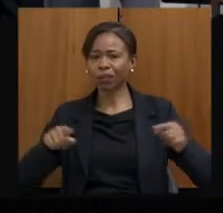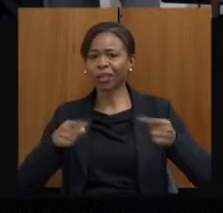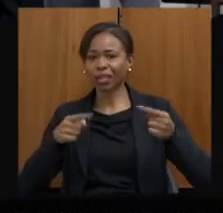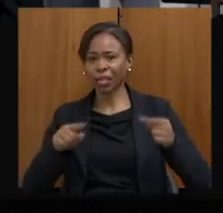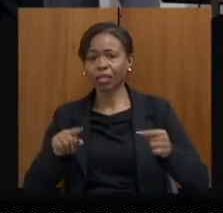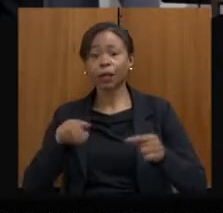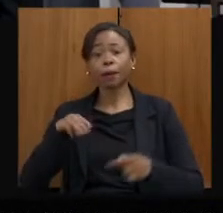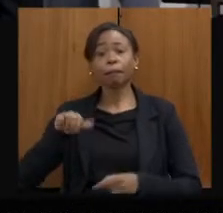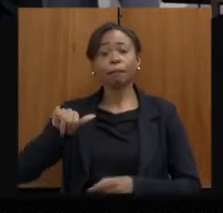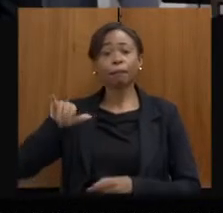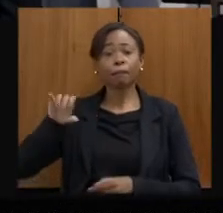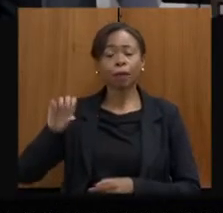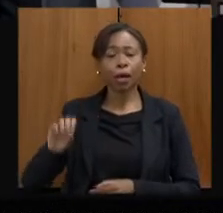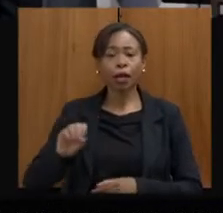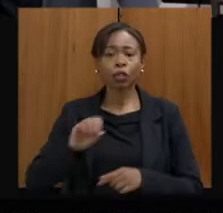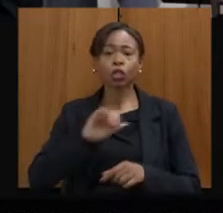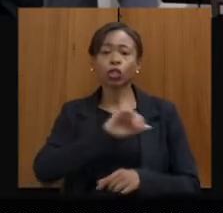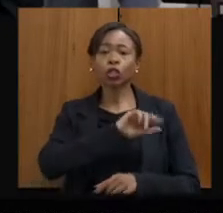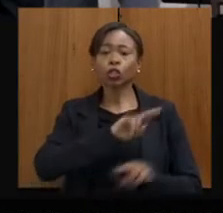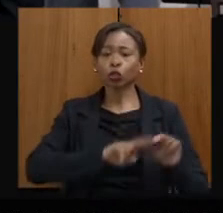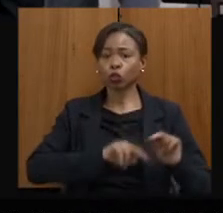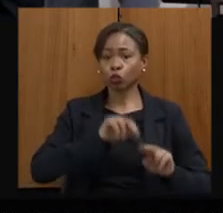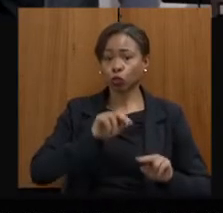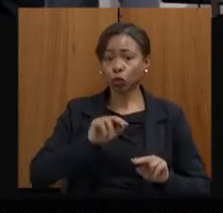junho, no Parque Municipal de Belo Horizonte.